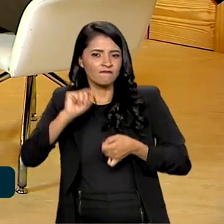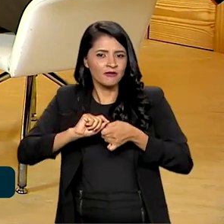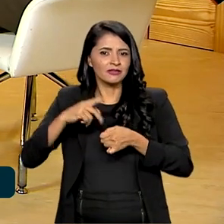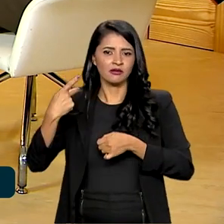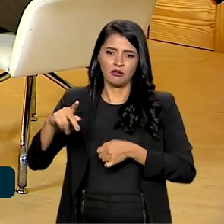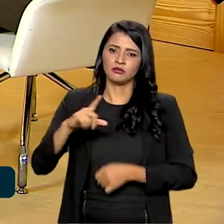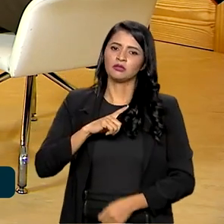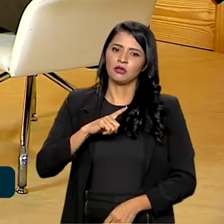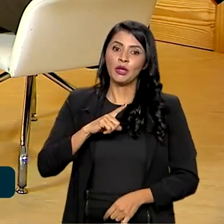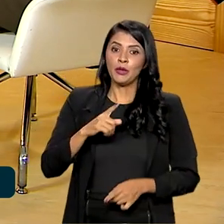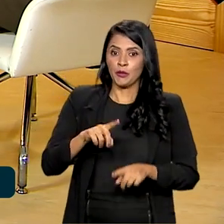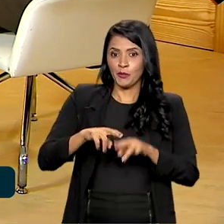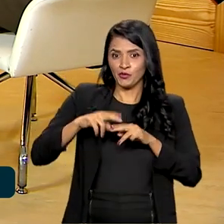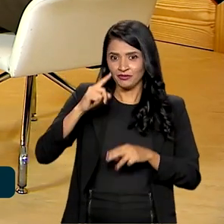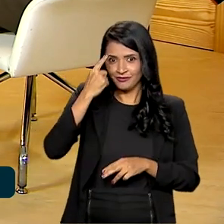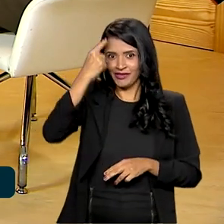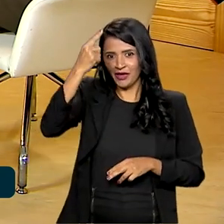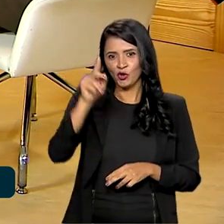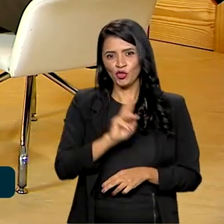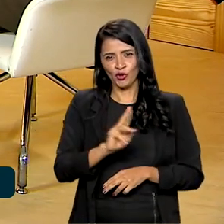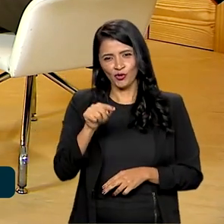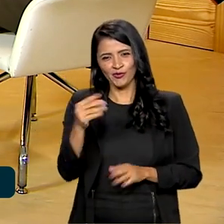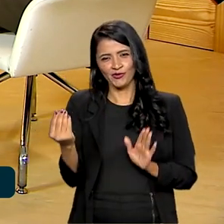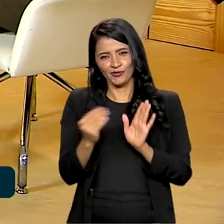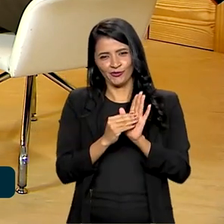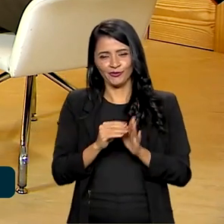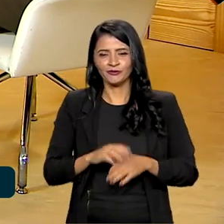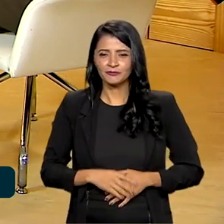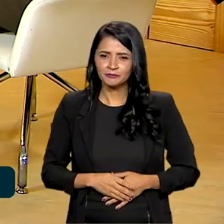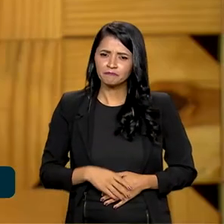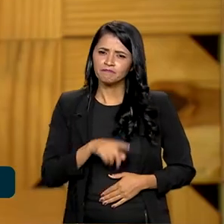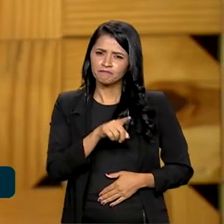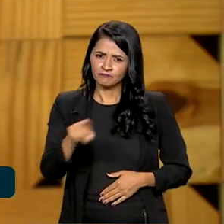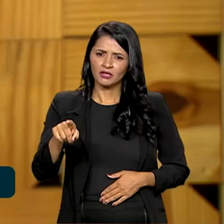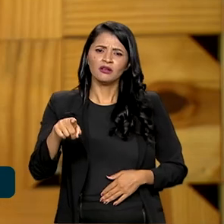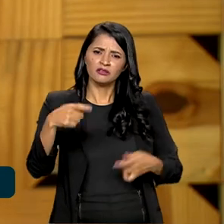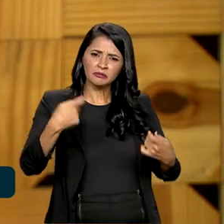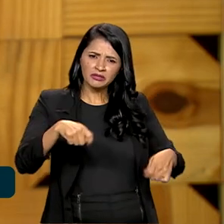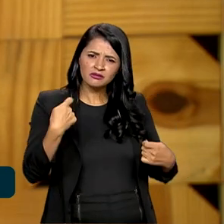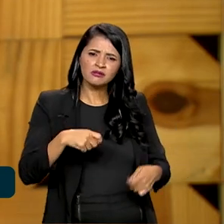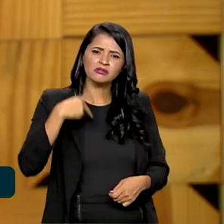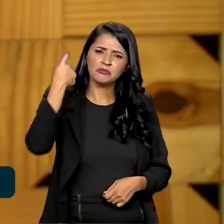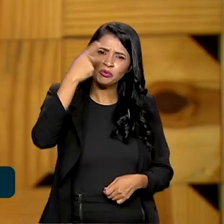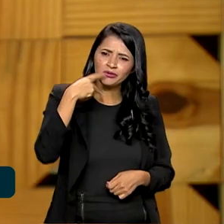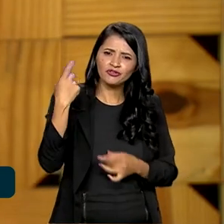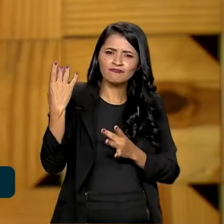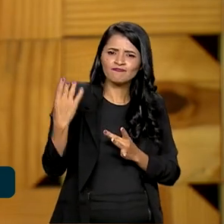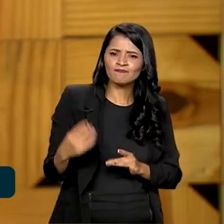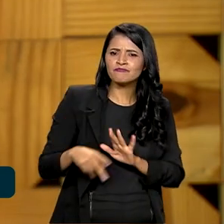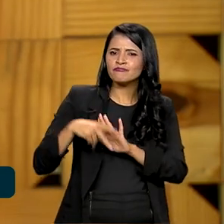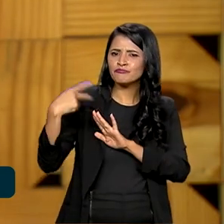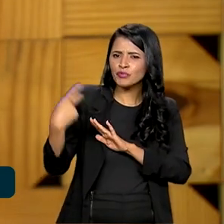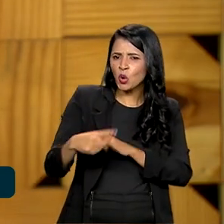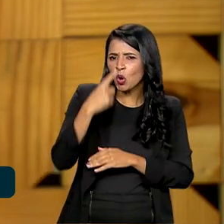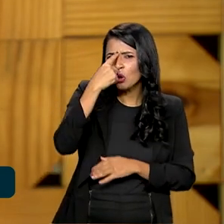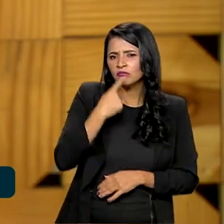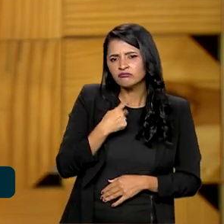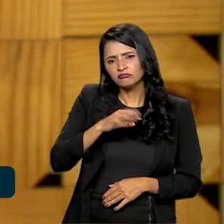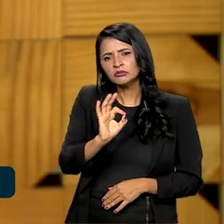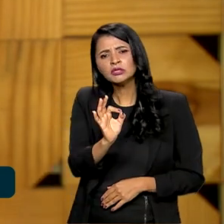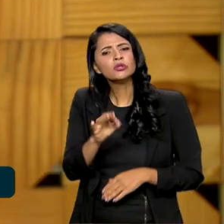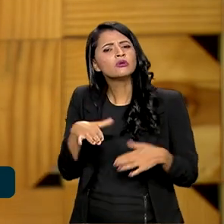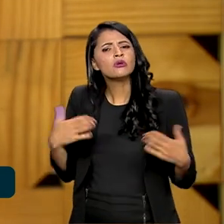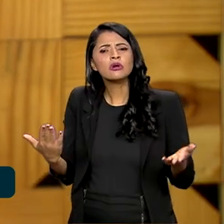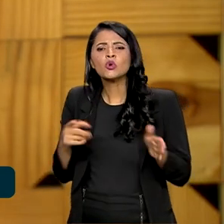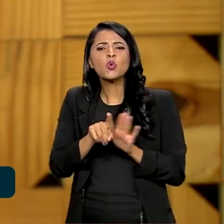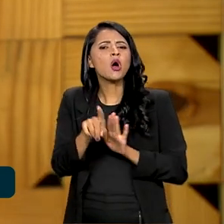por isso que essa ideia, inclusive, do próprio nome. E é um público que necessita de políticas muito específicas. Agora, com